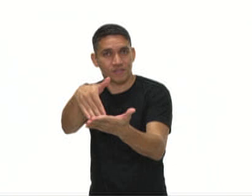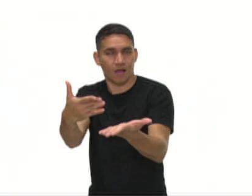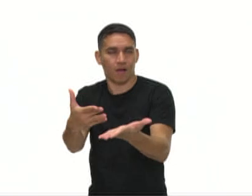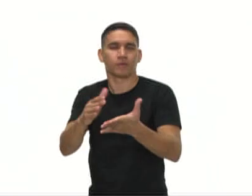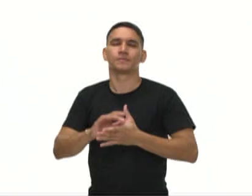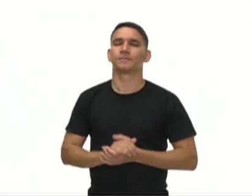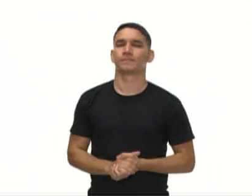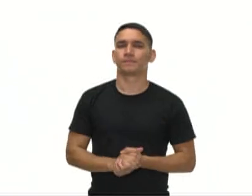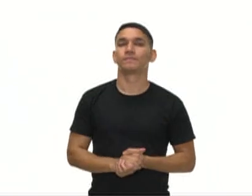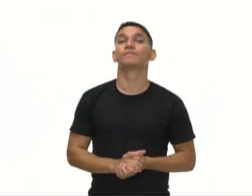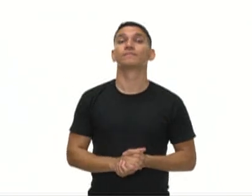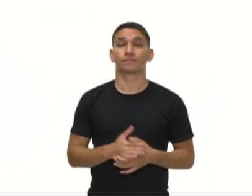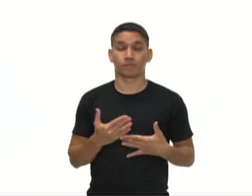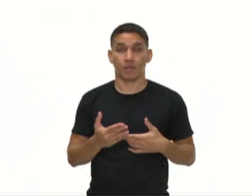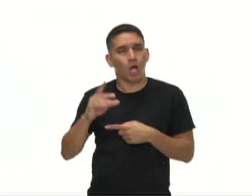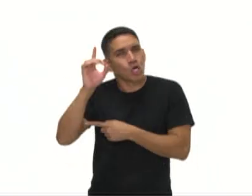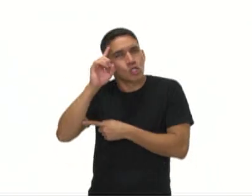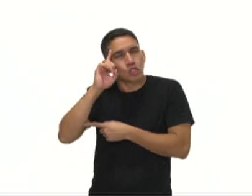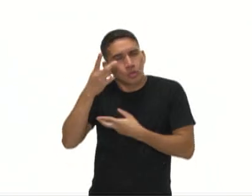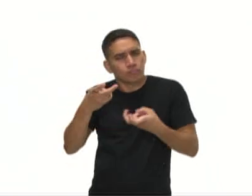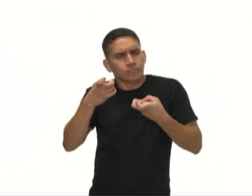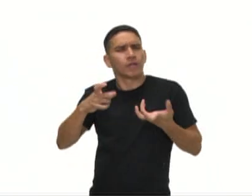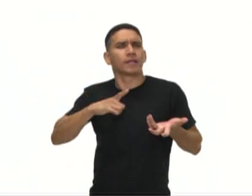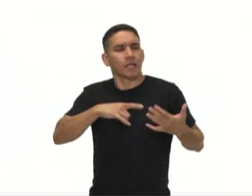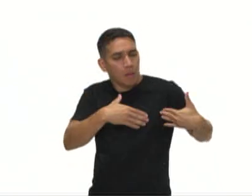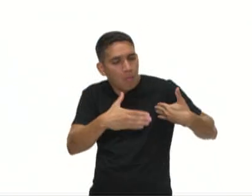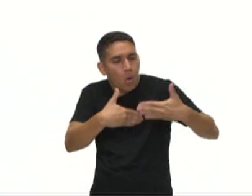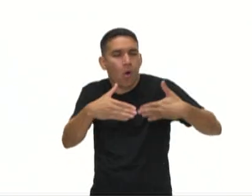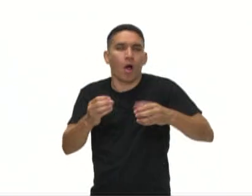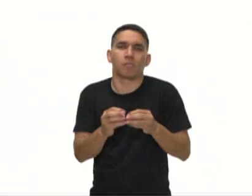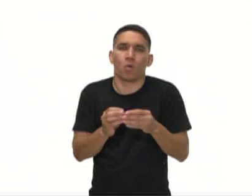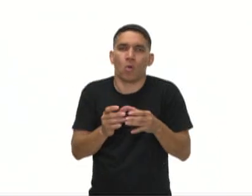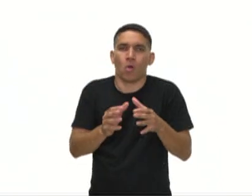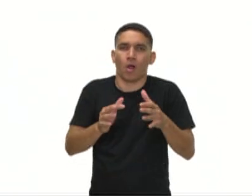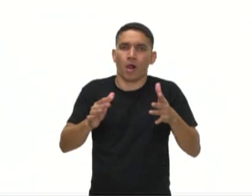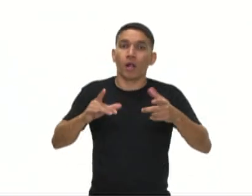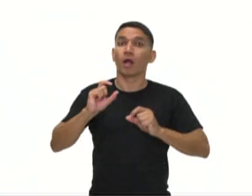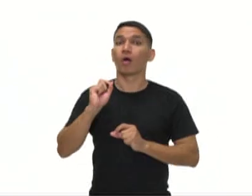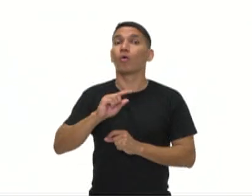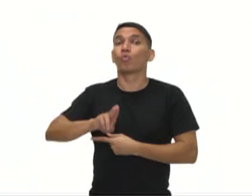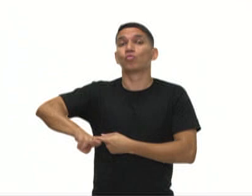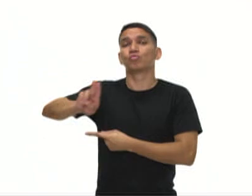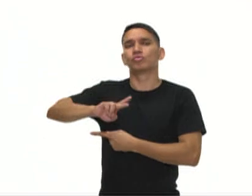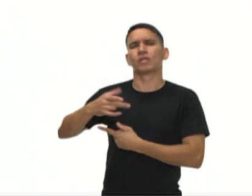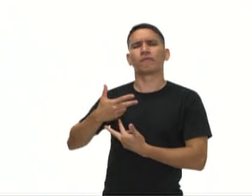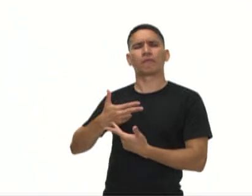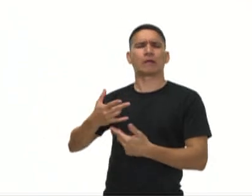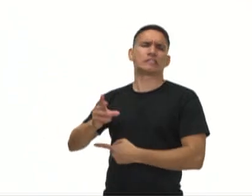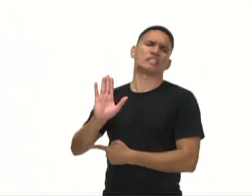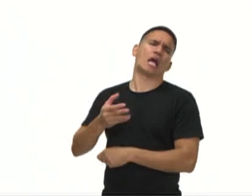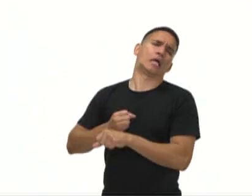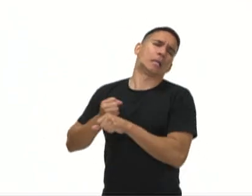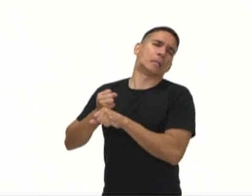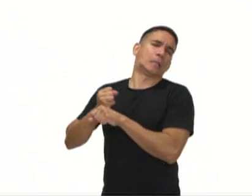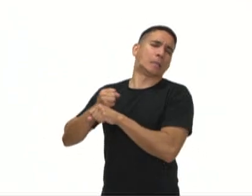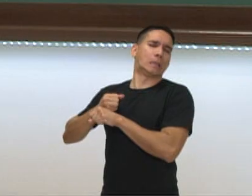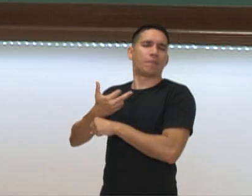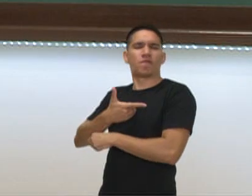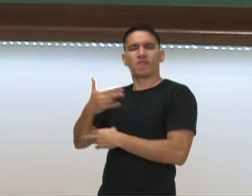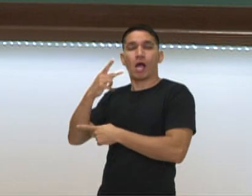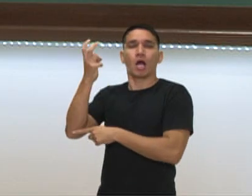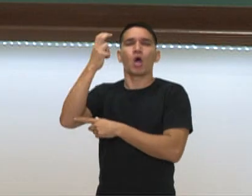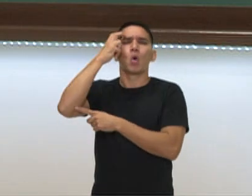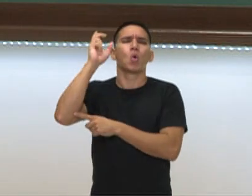No cotidiano, onde é que nós vemos esse processo de fermentação? Ela é utilizada há milhares de anos, já por várias culturas,